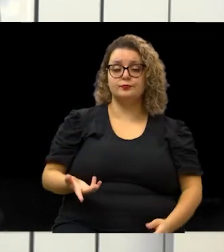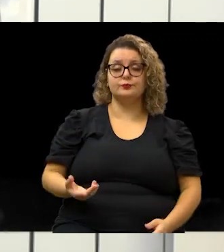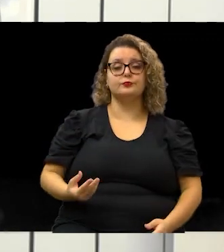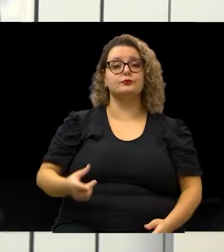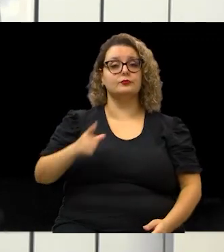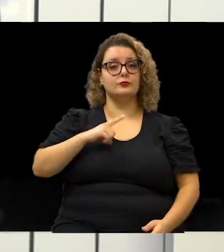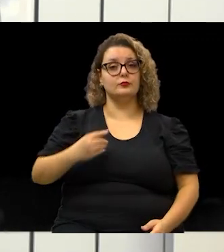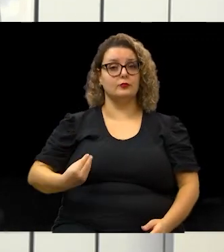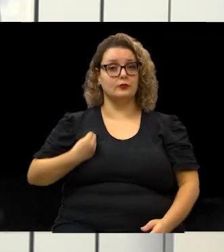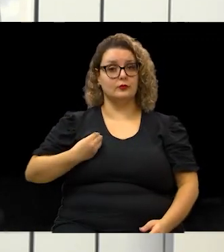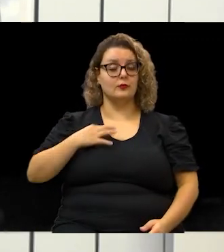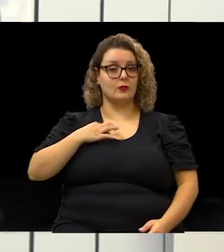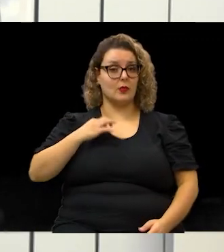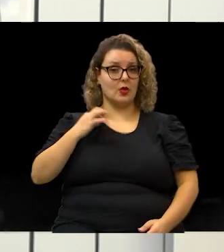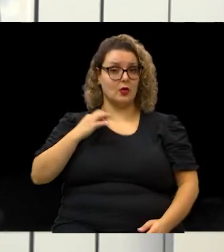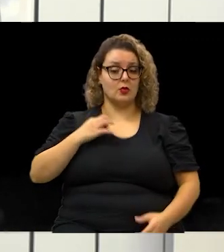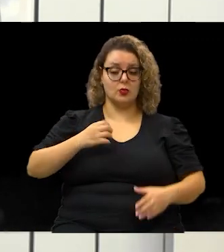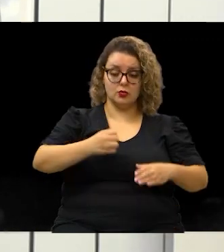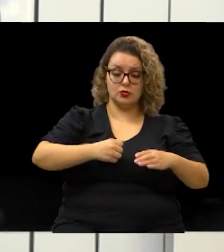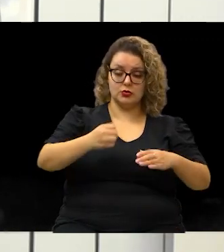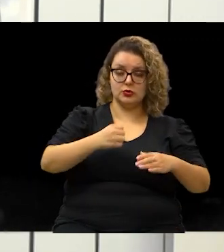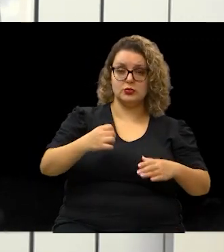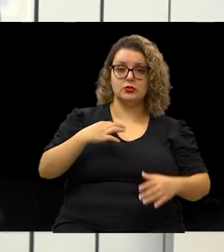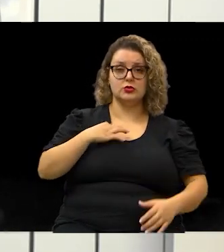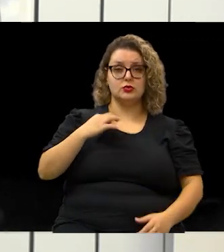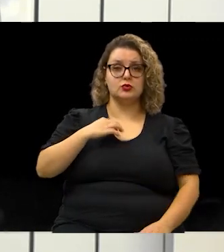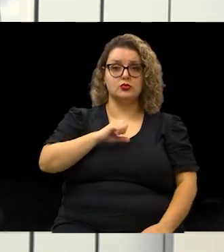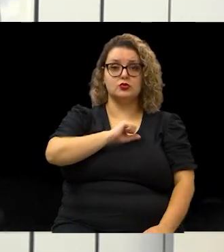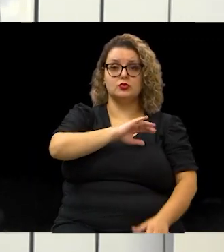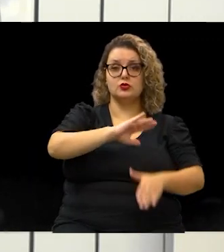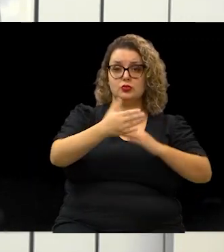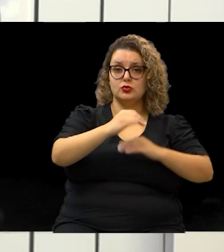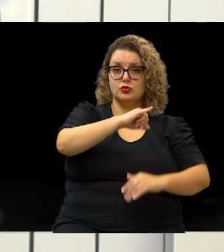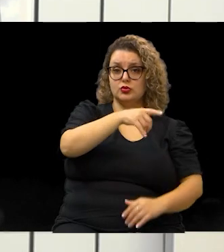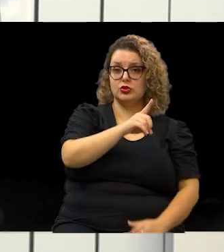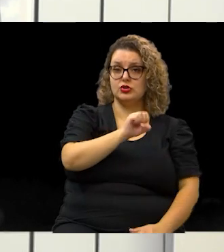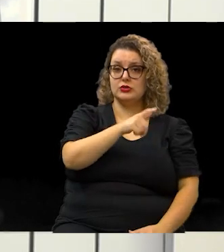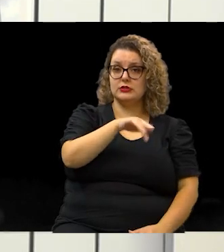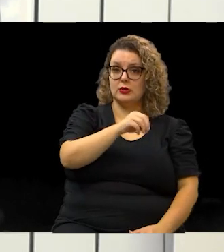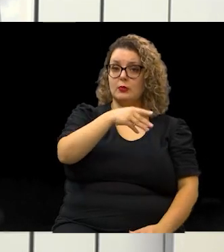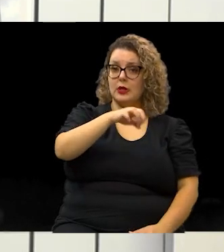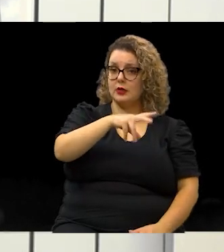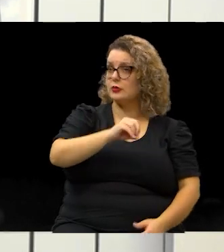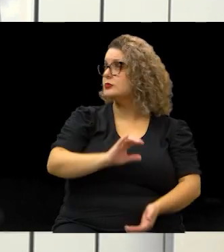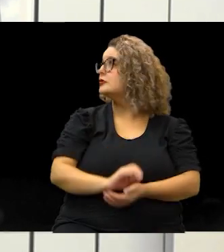voluntárias da Cozinha Solidária do Jardim São Marcos, aqui de Campinas.